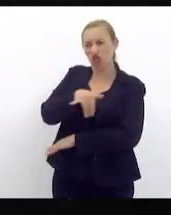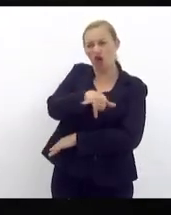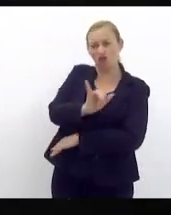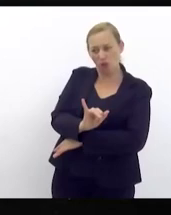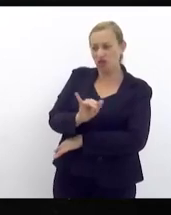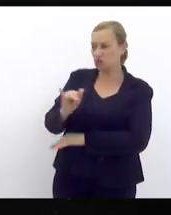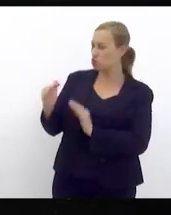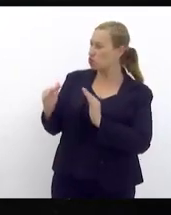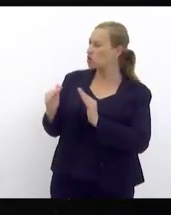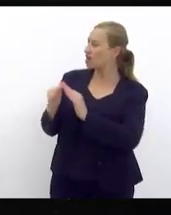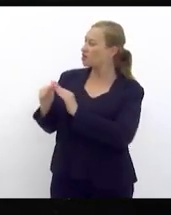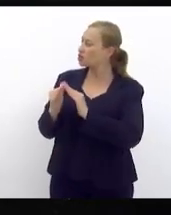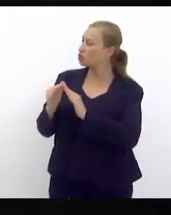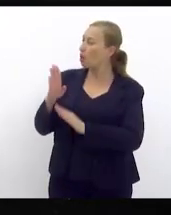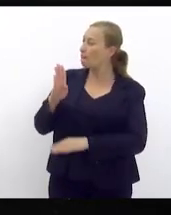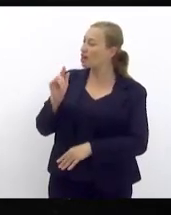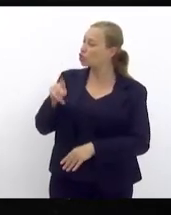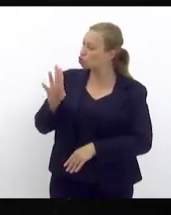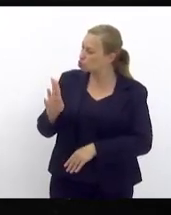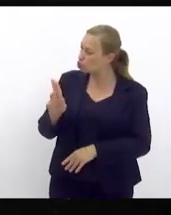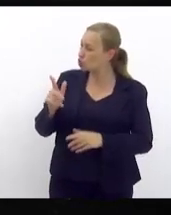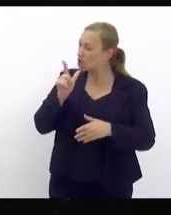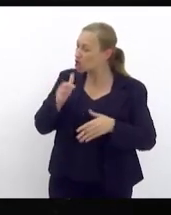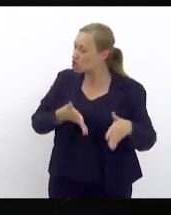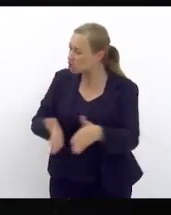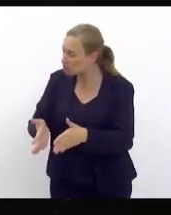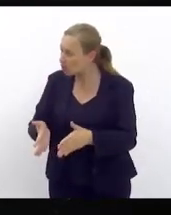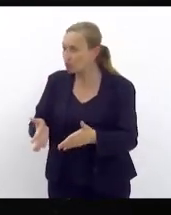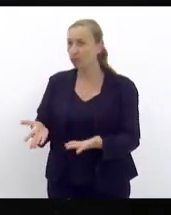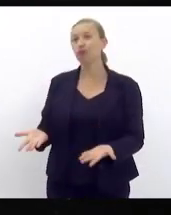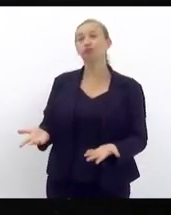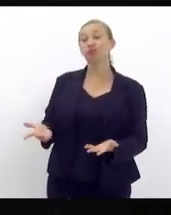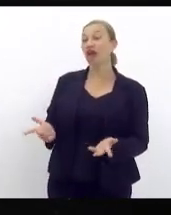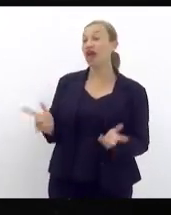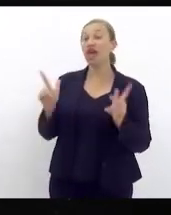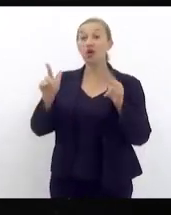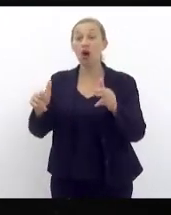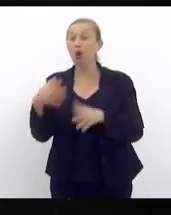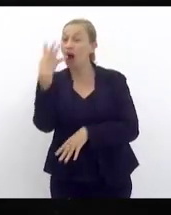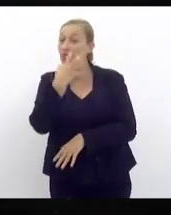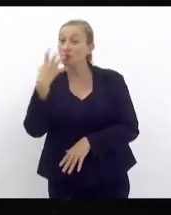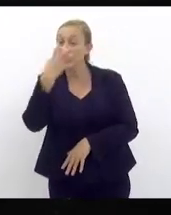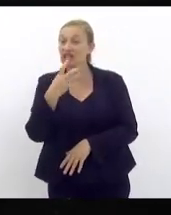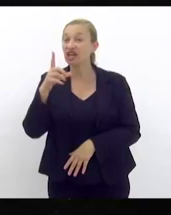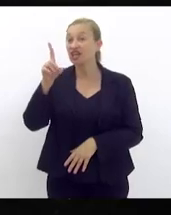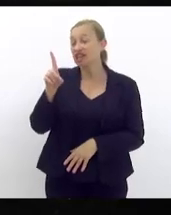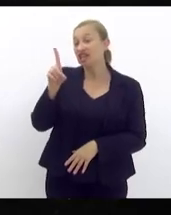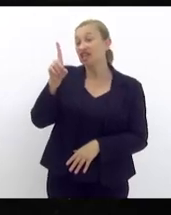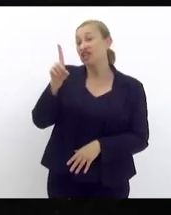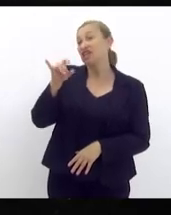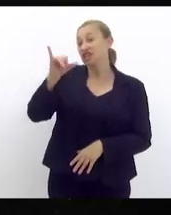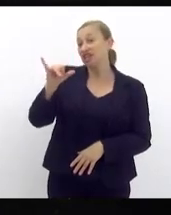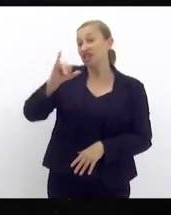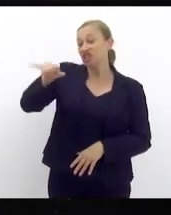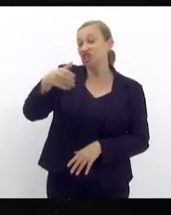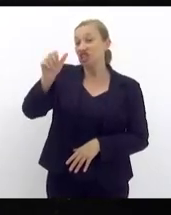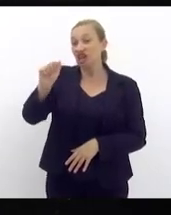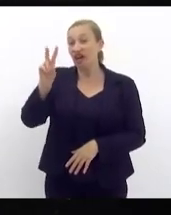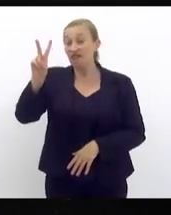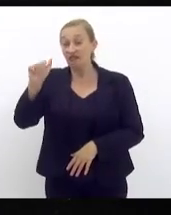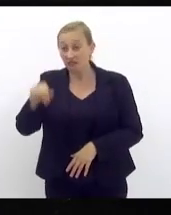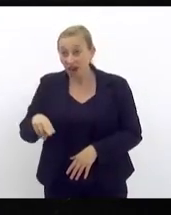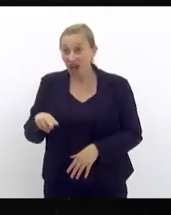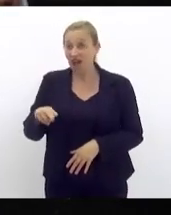está do lado do Guandu não tem água aí tem aquela música do Djavan morrei de sede em frente ao mar eles moram